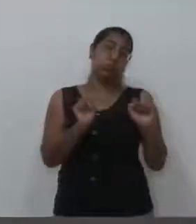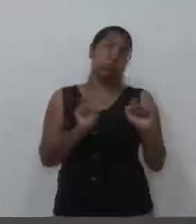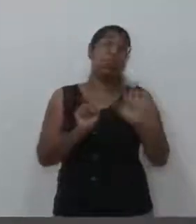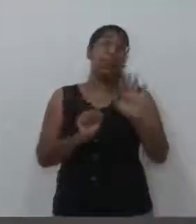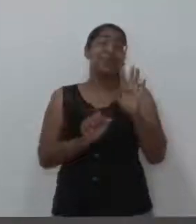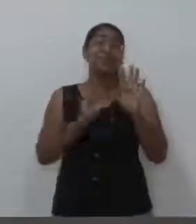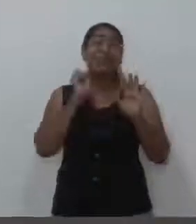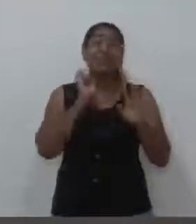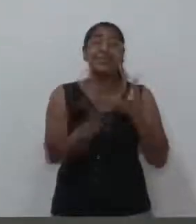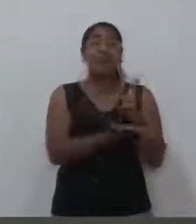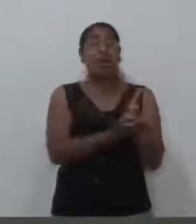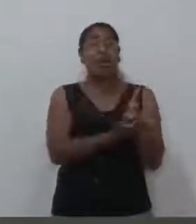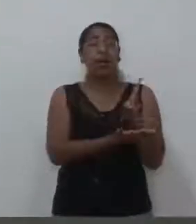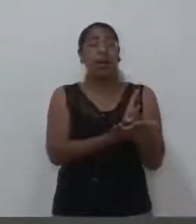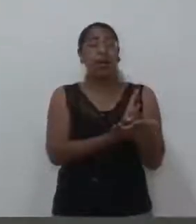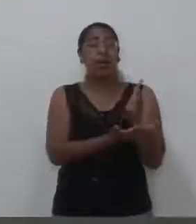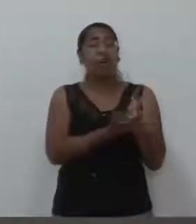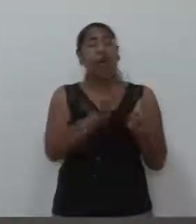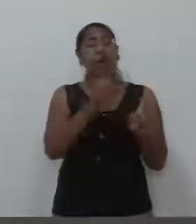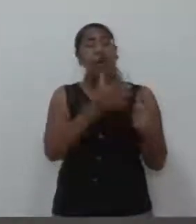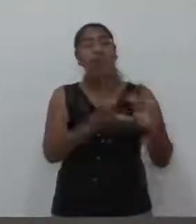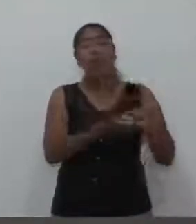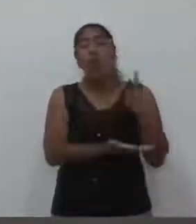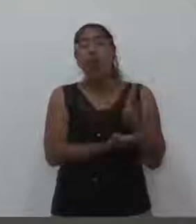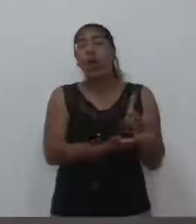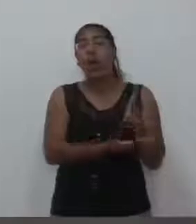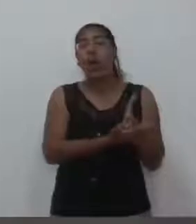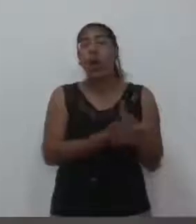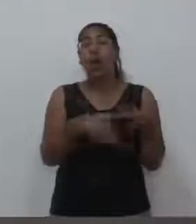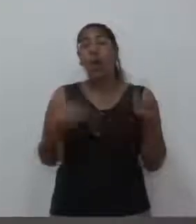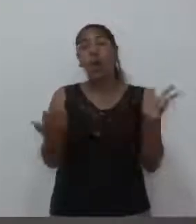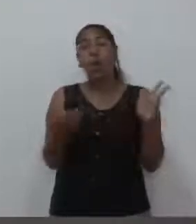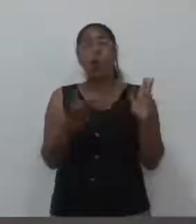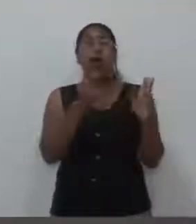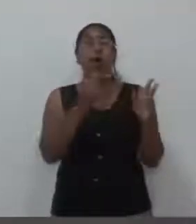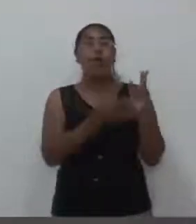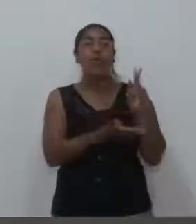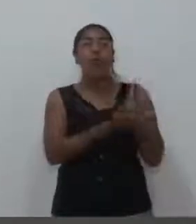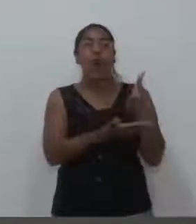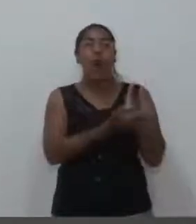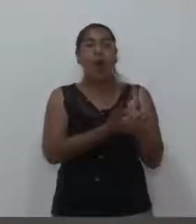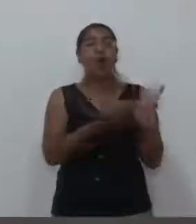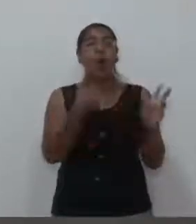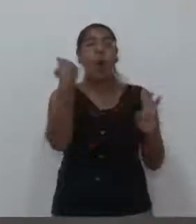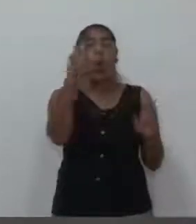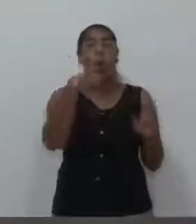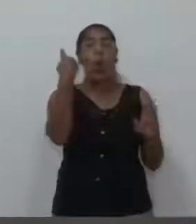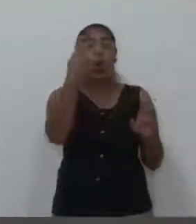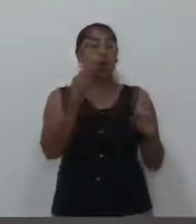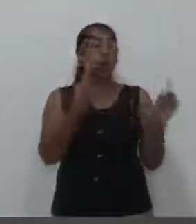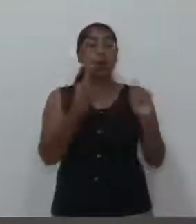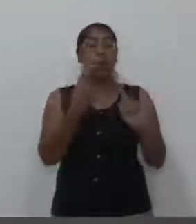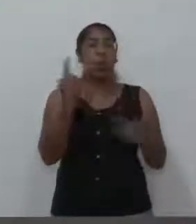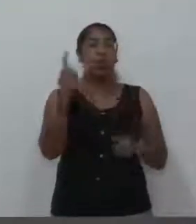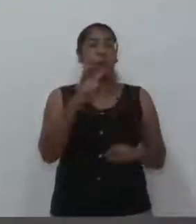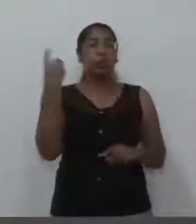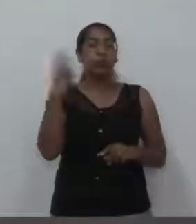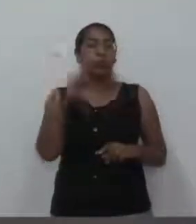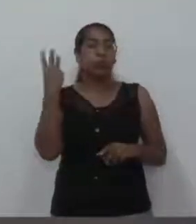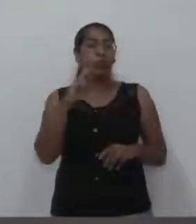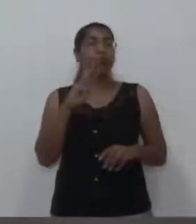constância, ou se isso tiver duração não de horas, mas de dias, realmente, acho que precisa ser revisto toda a questão.